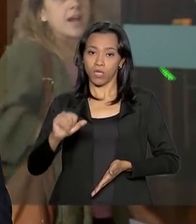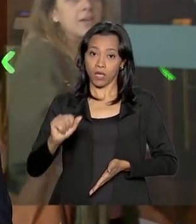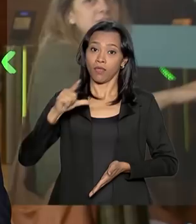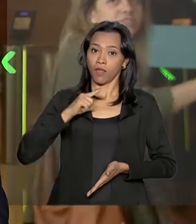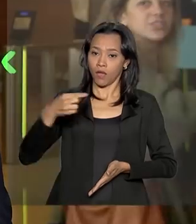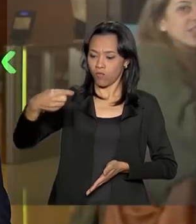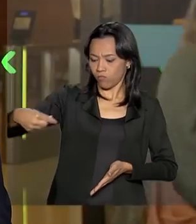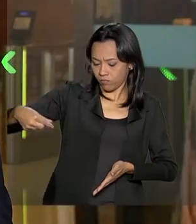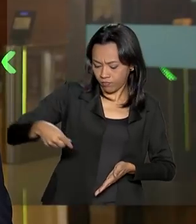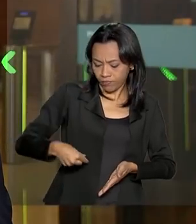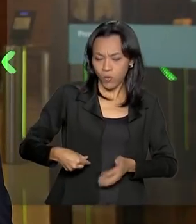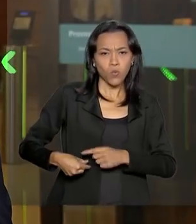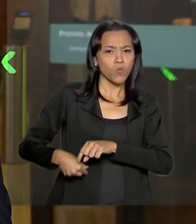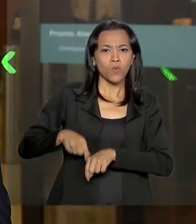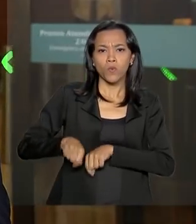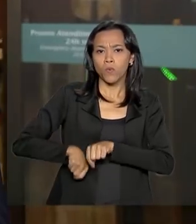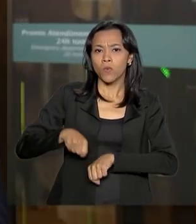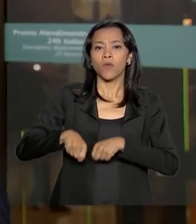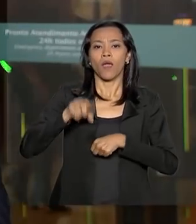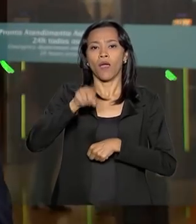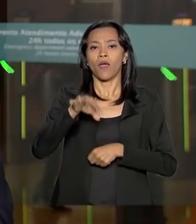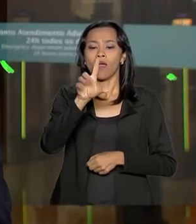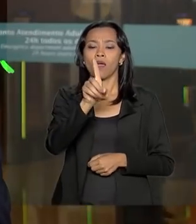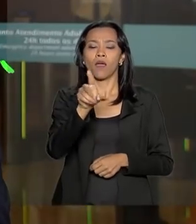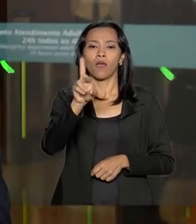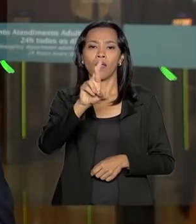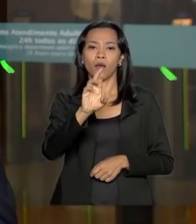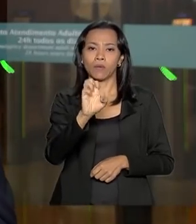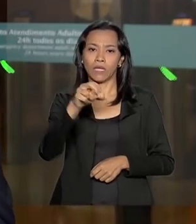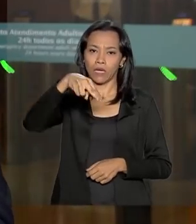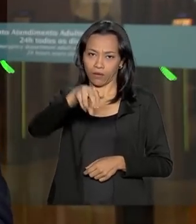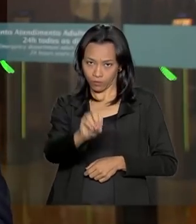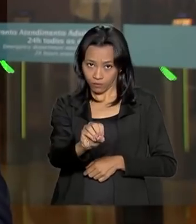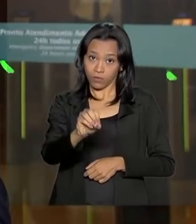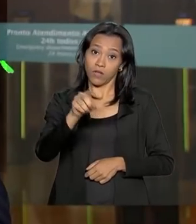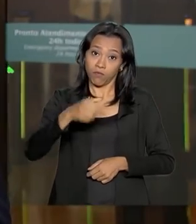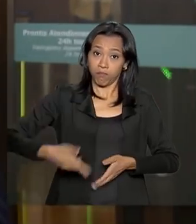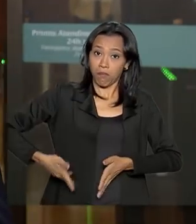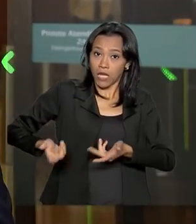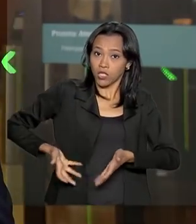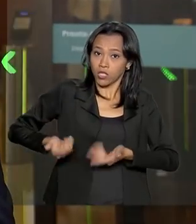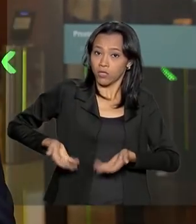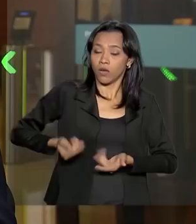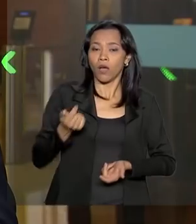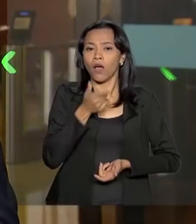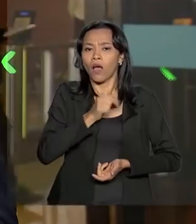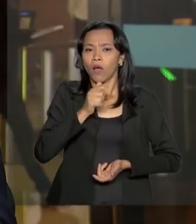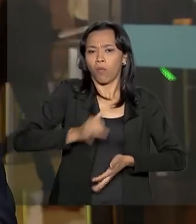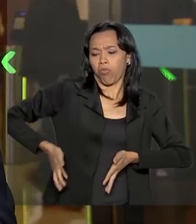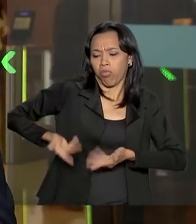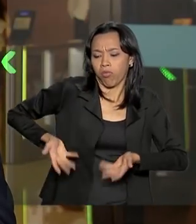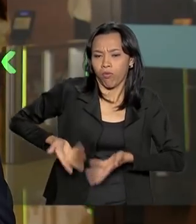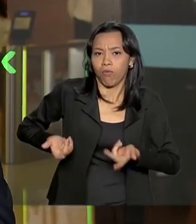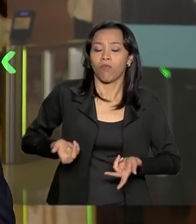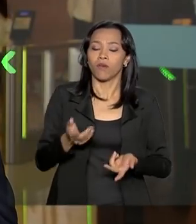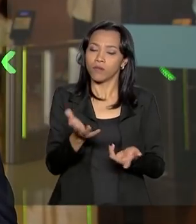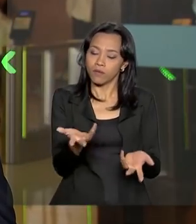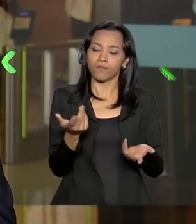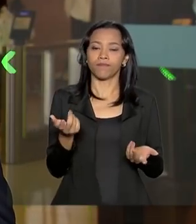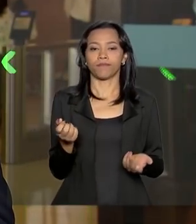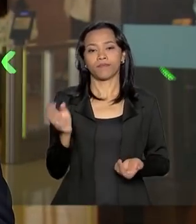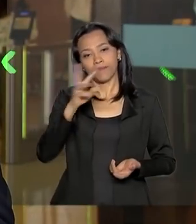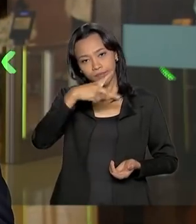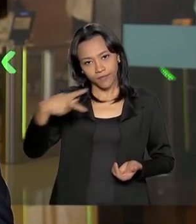se submeteu uma função para retirada desses líquidos e a quantidade de líquido diminuiu bastante. O presidente segue